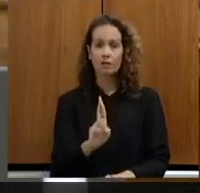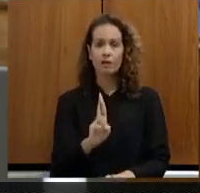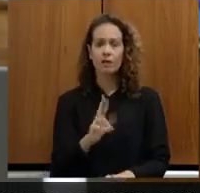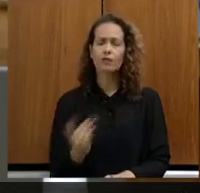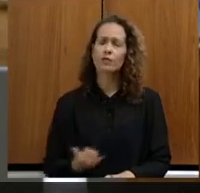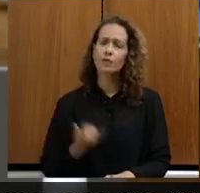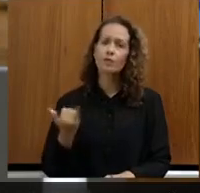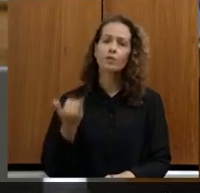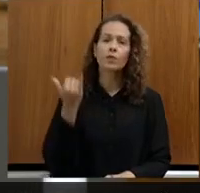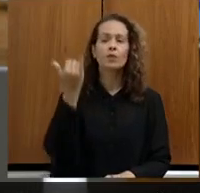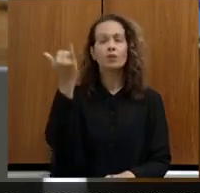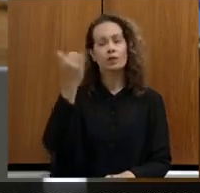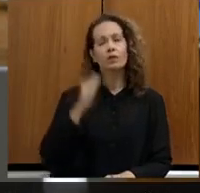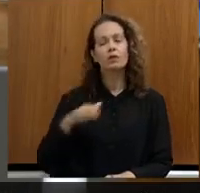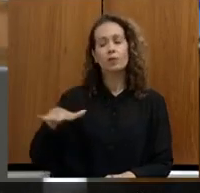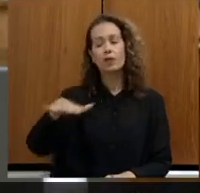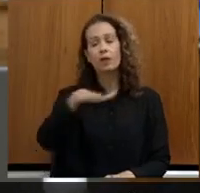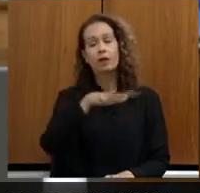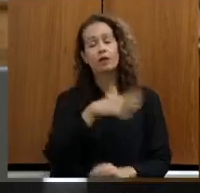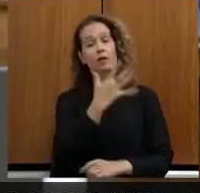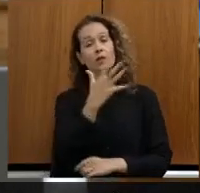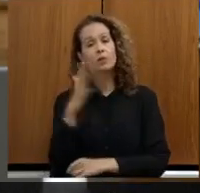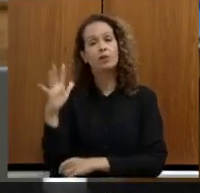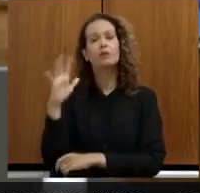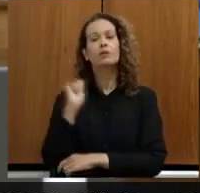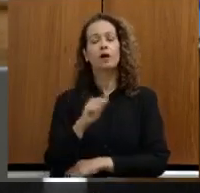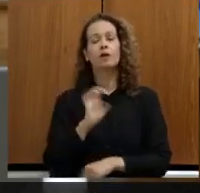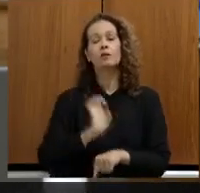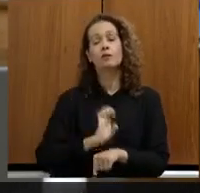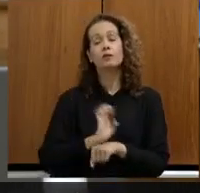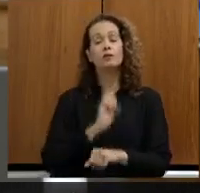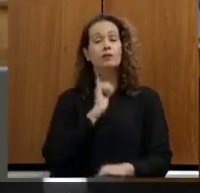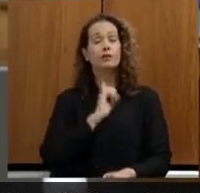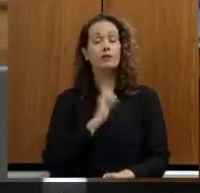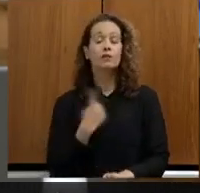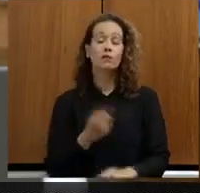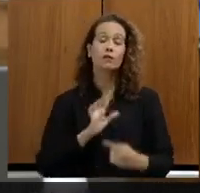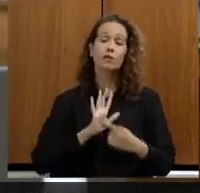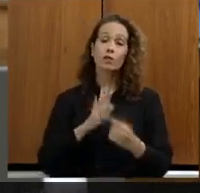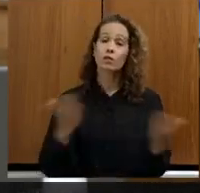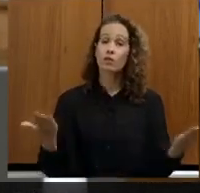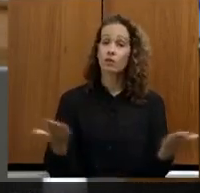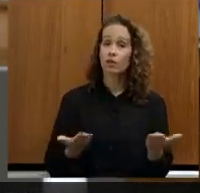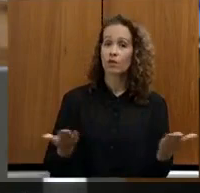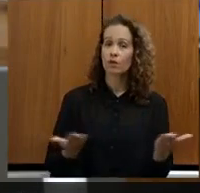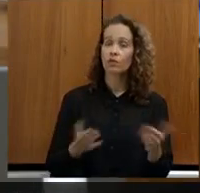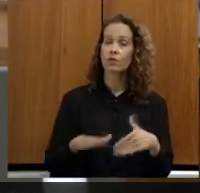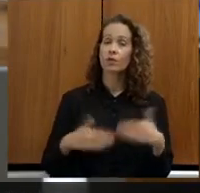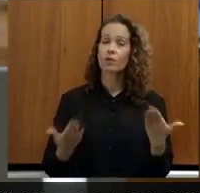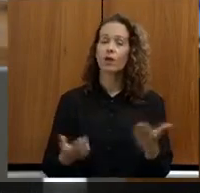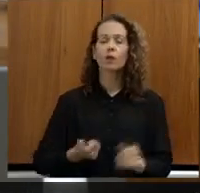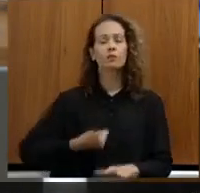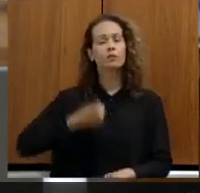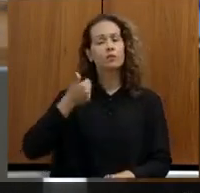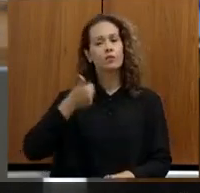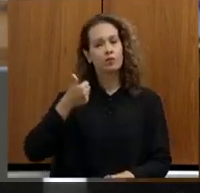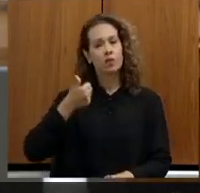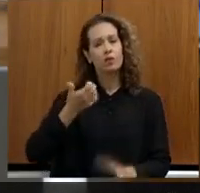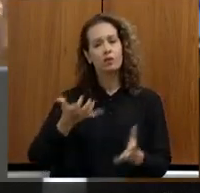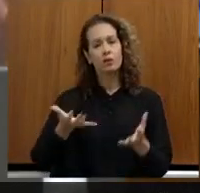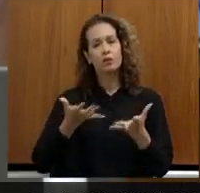importante para a área ambiental do Estado de Minas Gerais que nós demonstramos aqui hoje então o primeiro ponto que eu queria